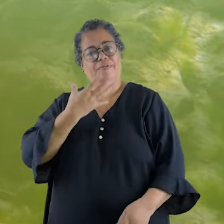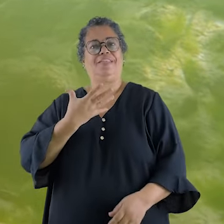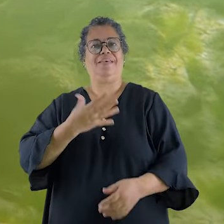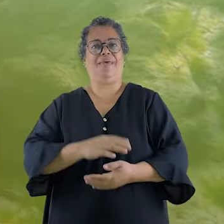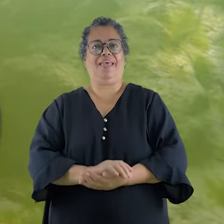bem. e Prefeitura